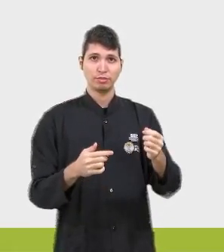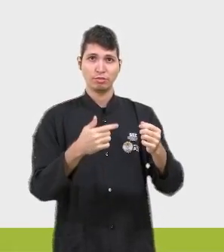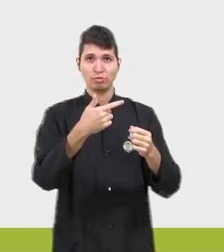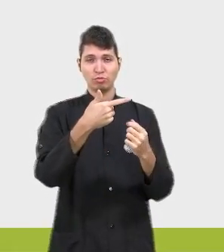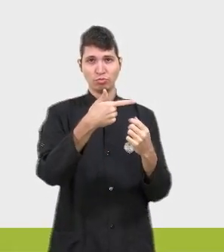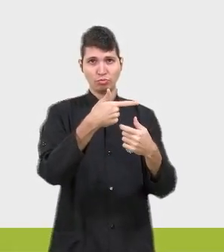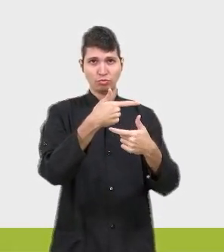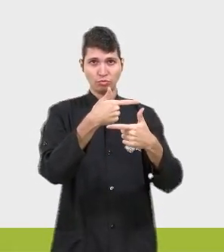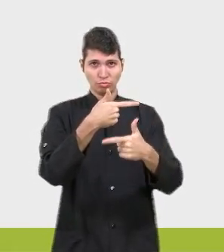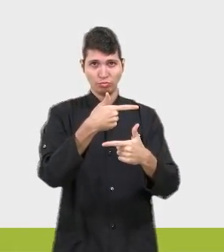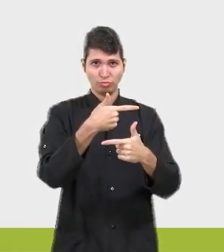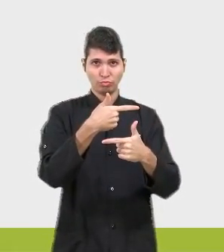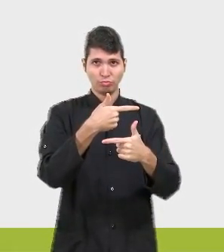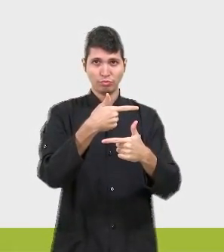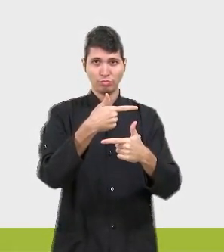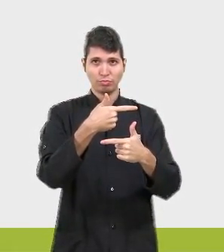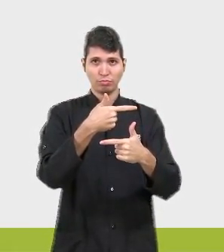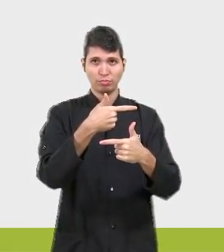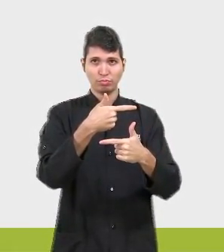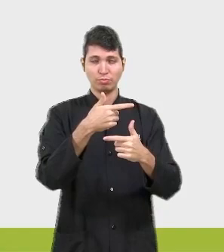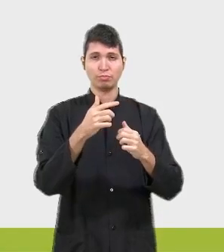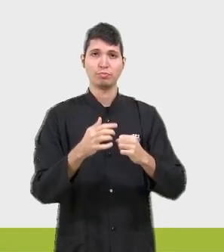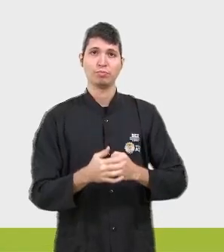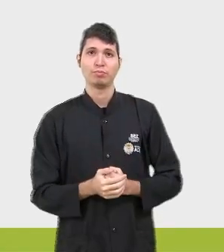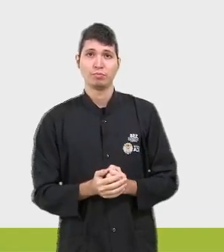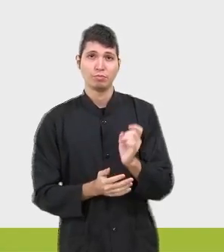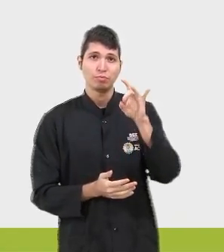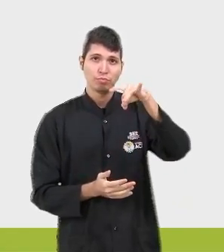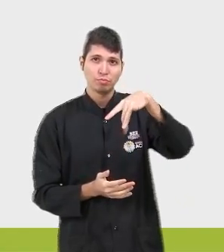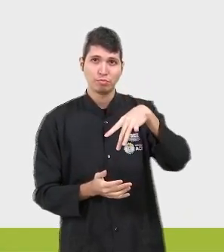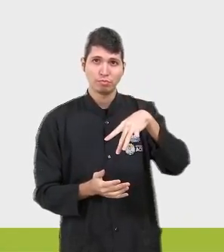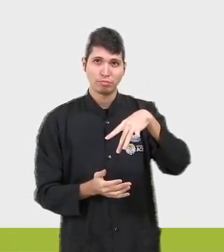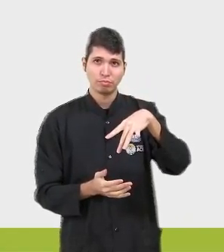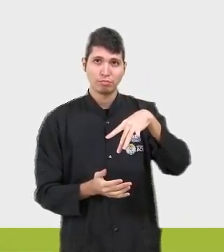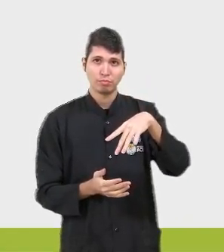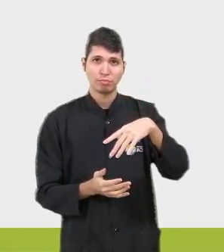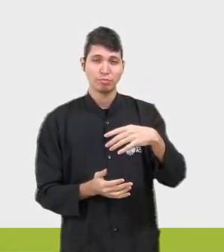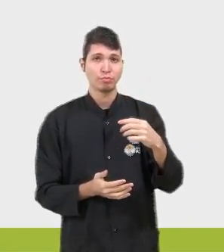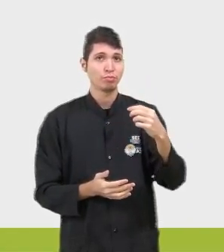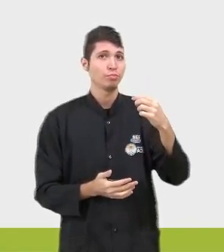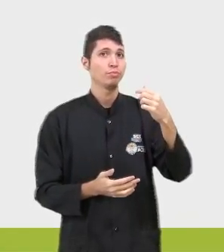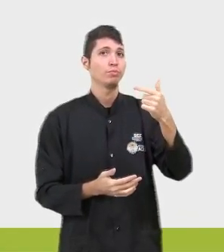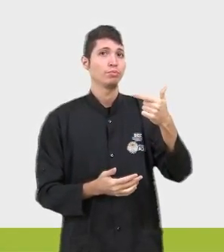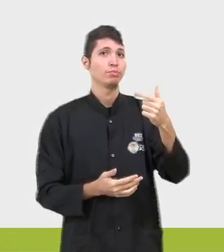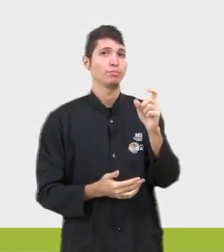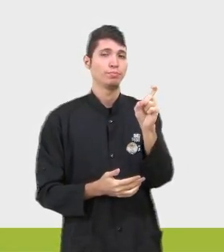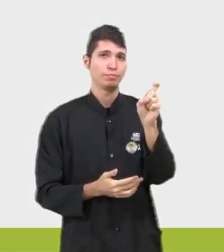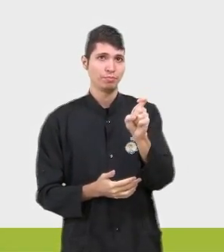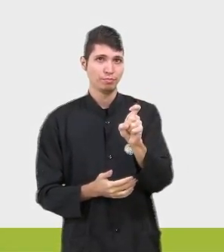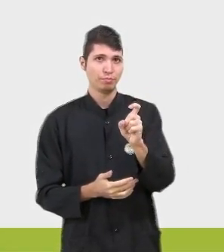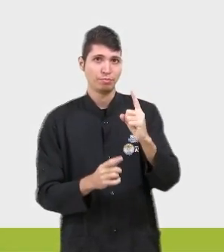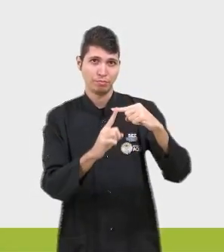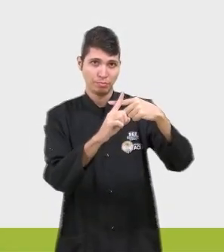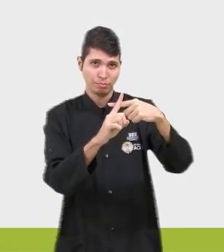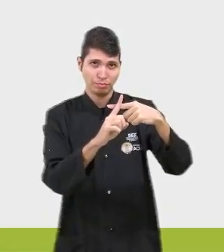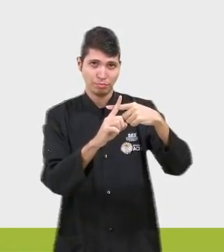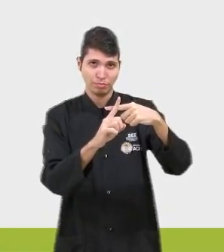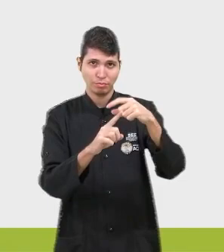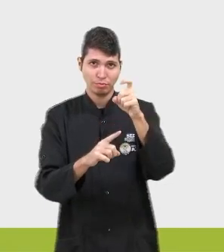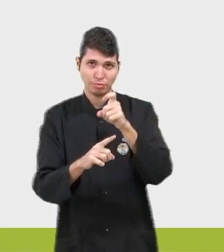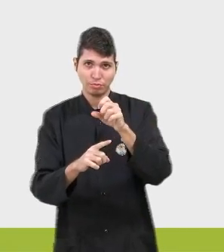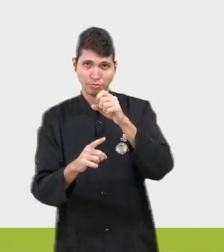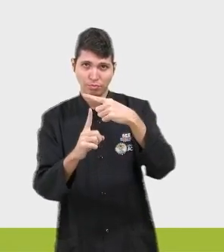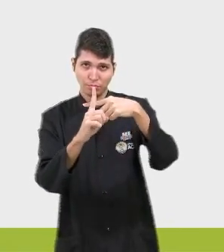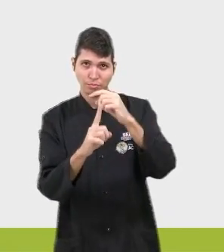membro e divide por 2 no segundo. O que sobrou para a gente aí, ó? Vai sobrar 2X, mais X mais Y, né,